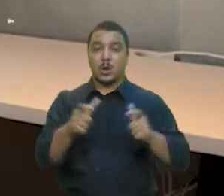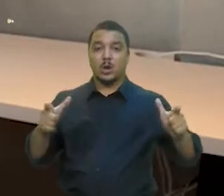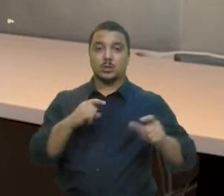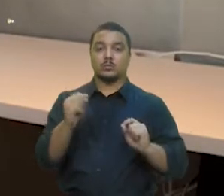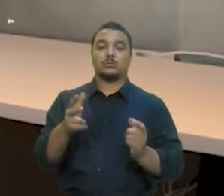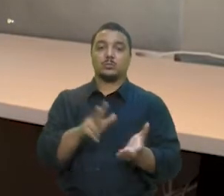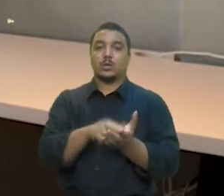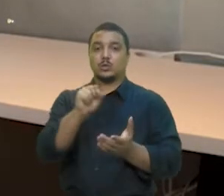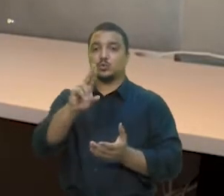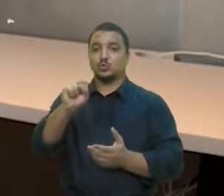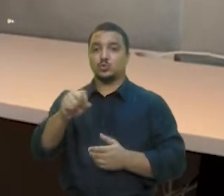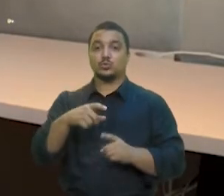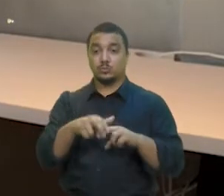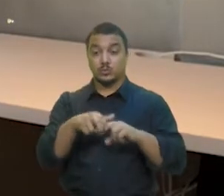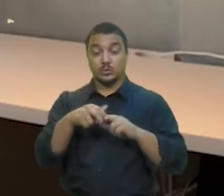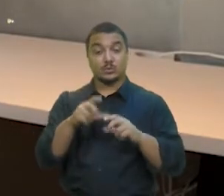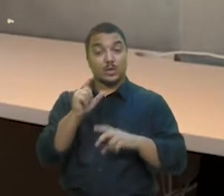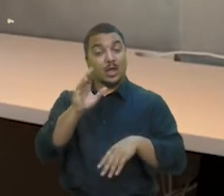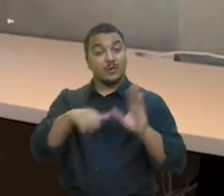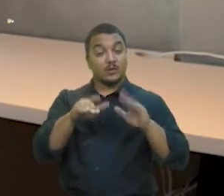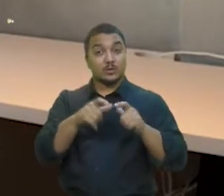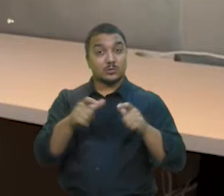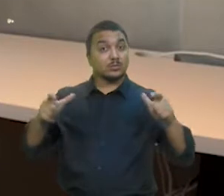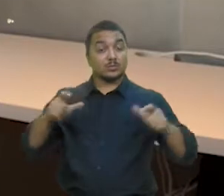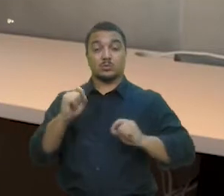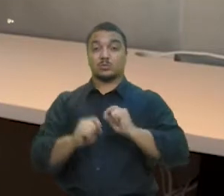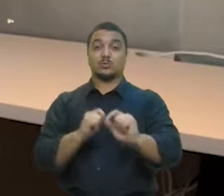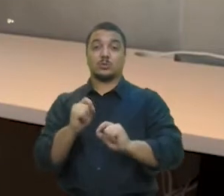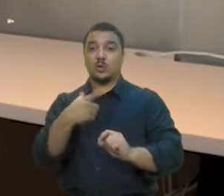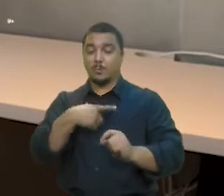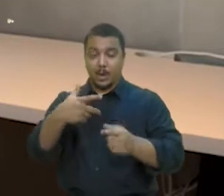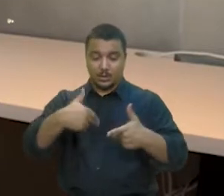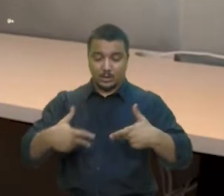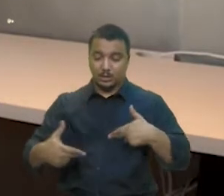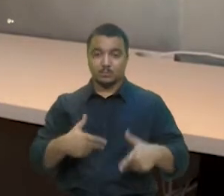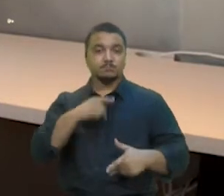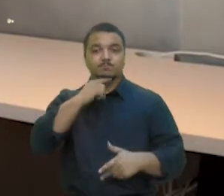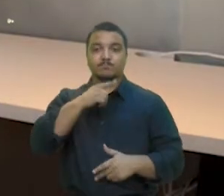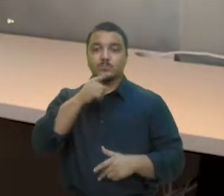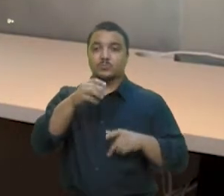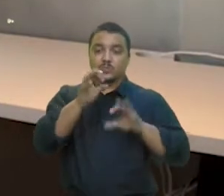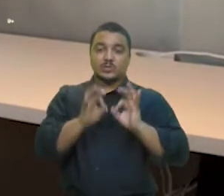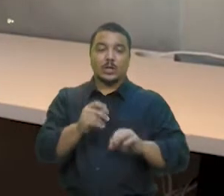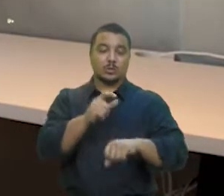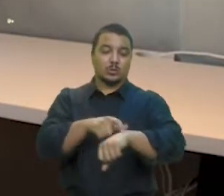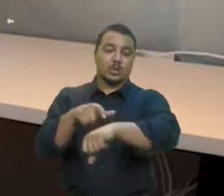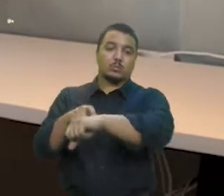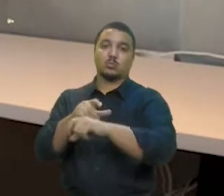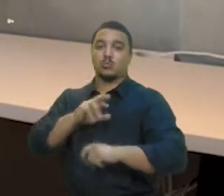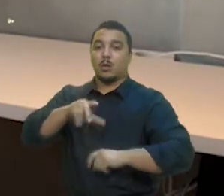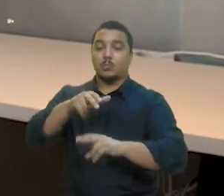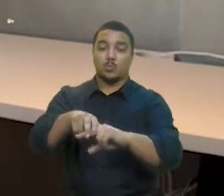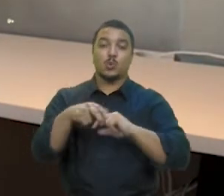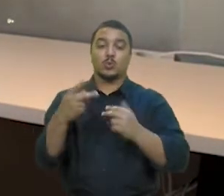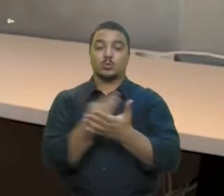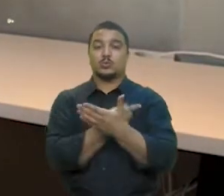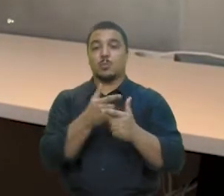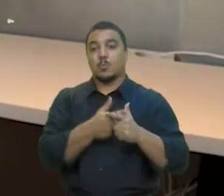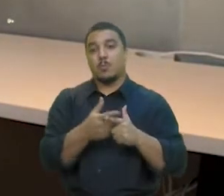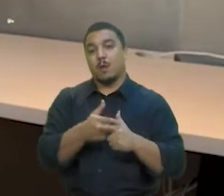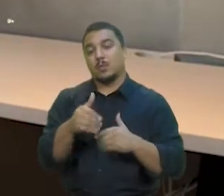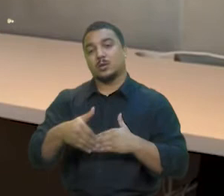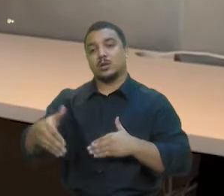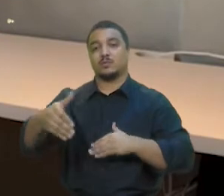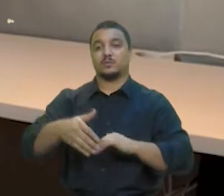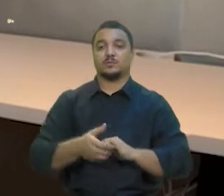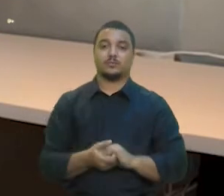SUS e muitas vezes o atendimento cirúrgico não é feito no tempo correto, o que acaba gerando sequelas graves. A